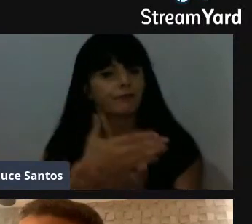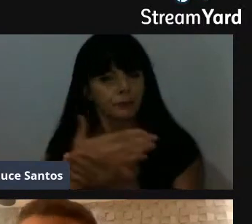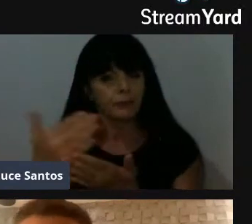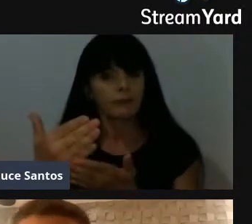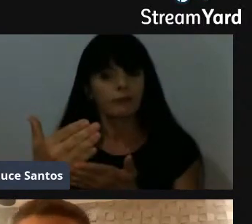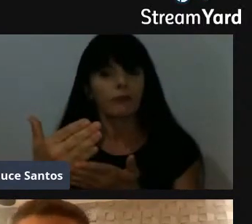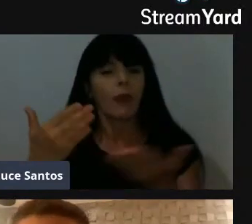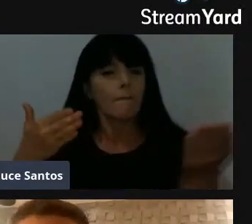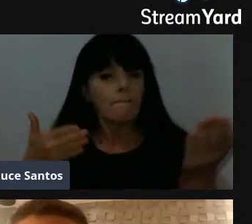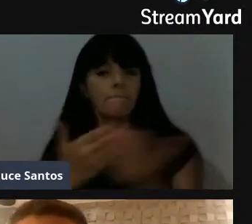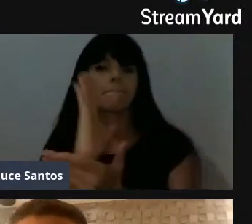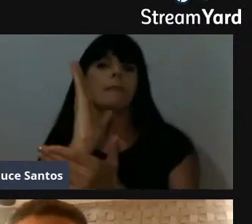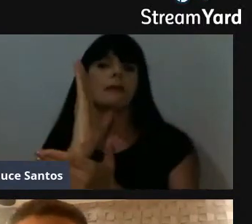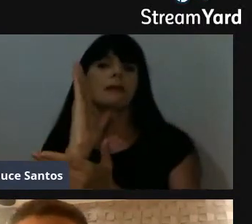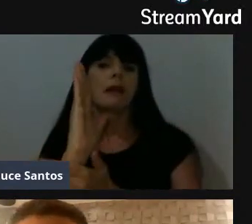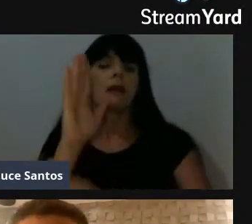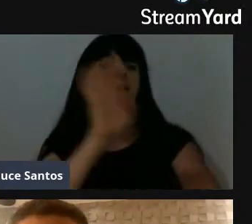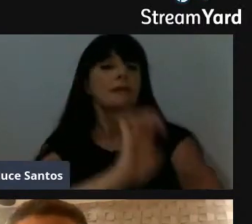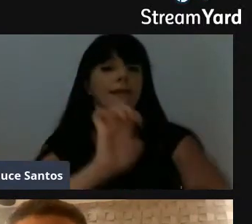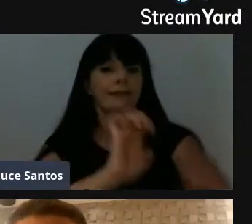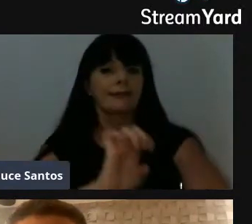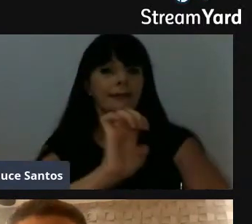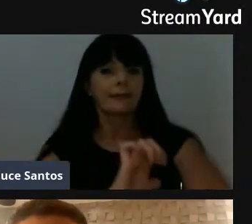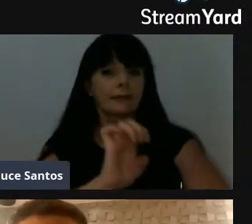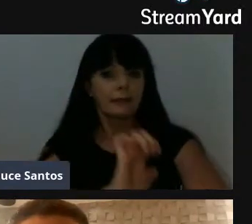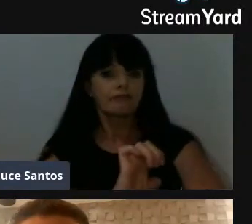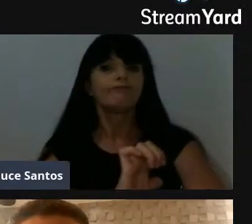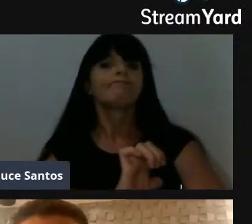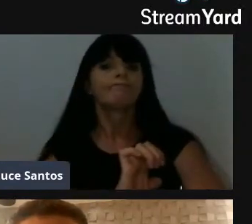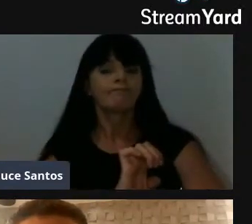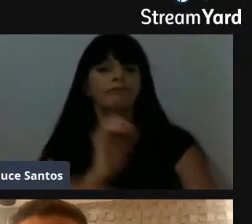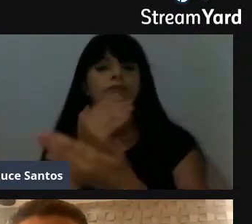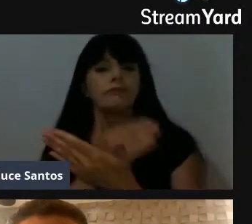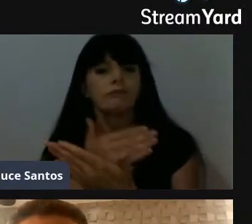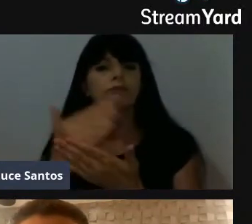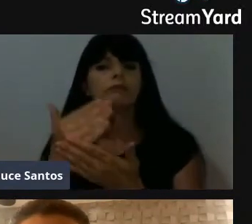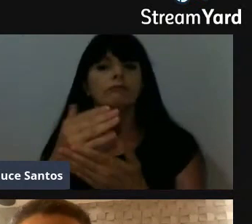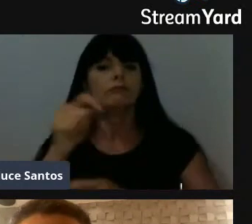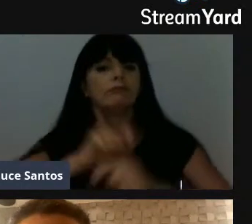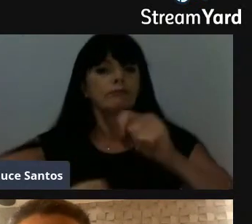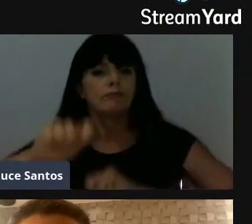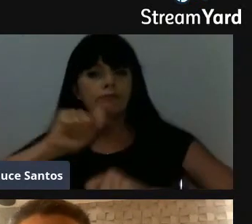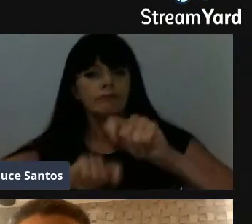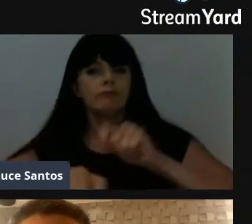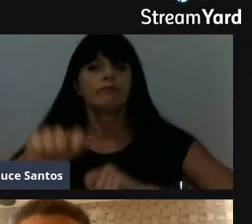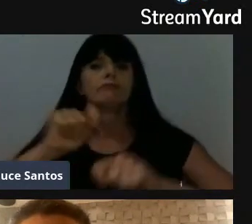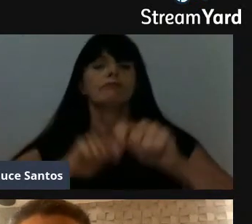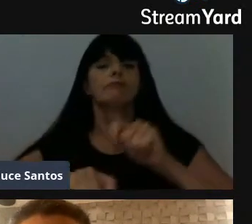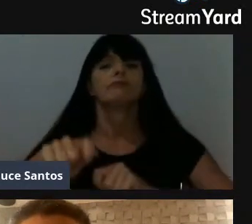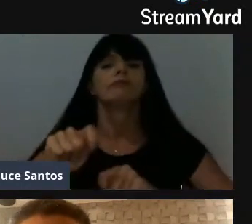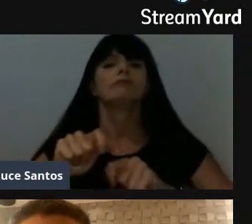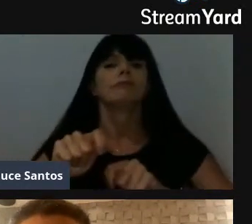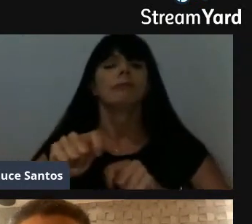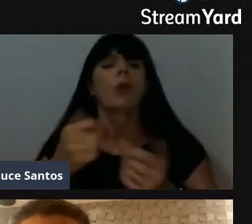passei o meu estágio para a Prefeitura, né, no início de uma administração, eu comecei a estagiar